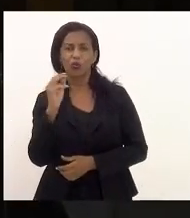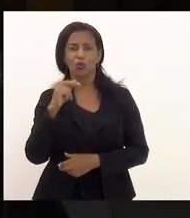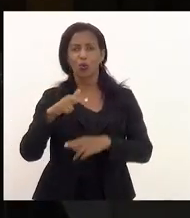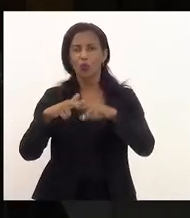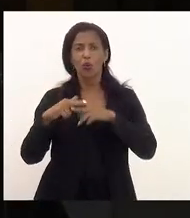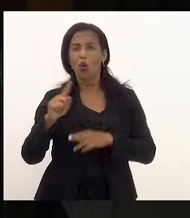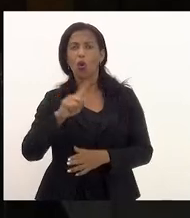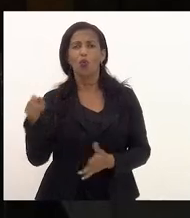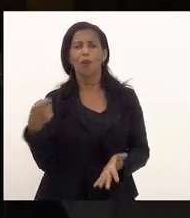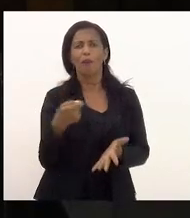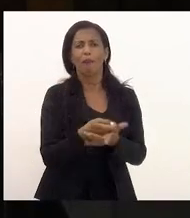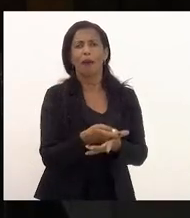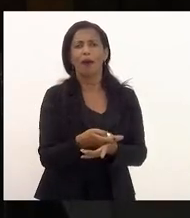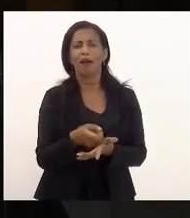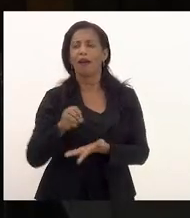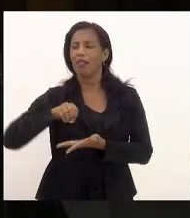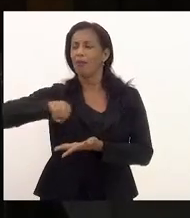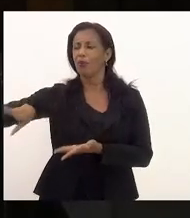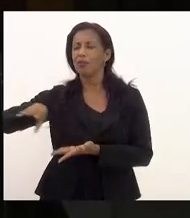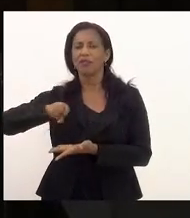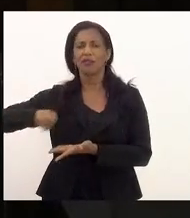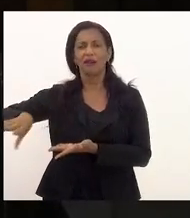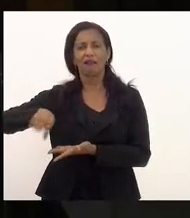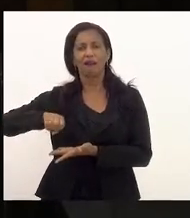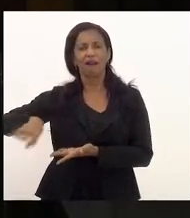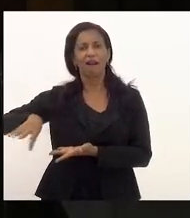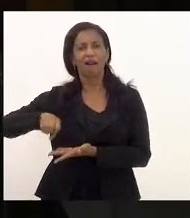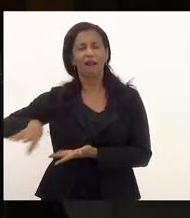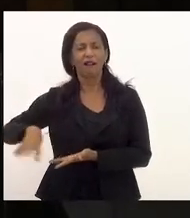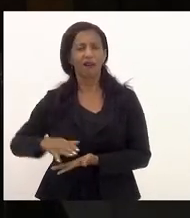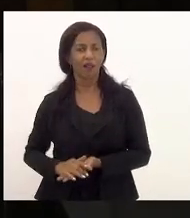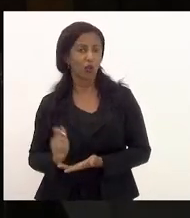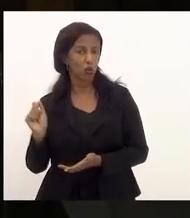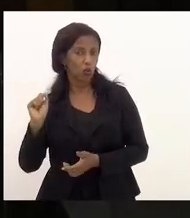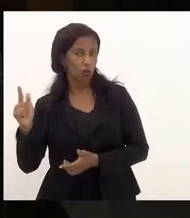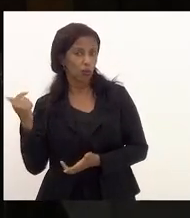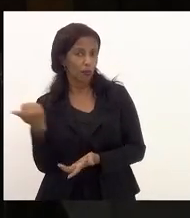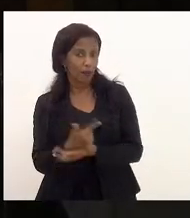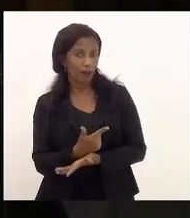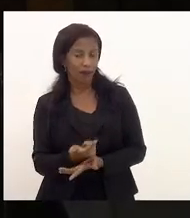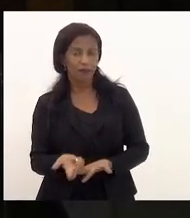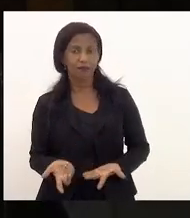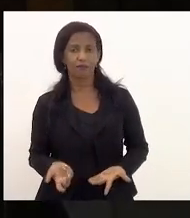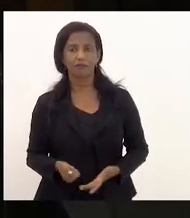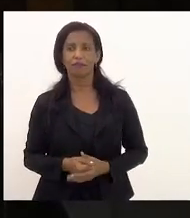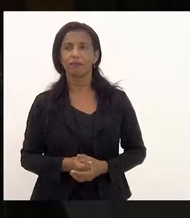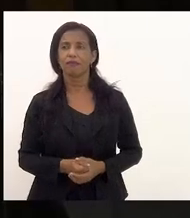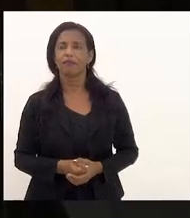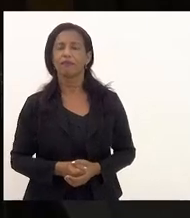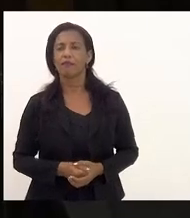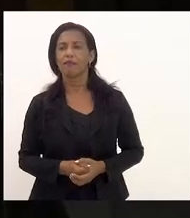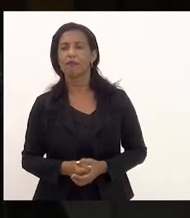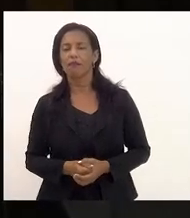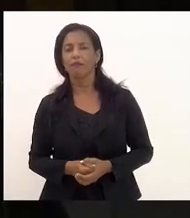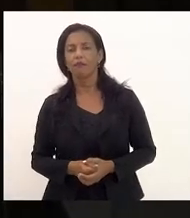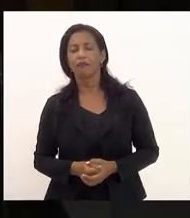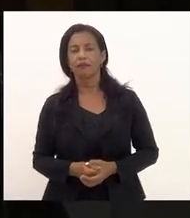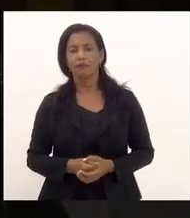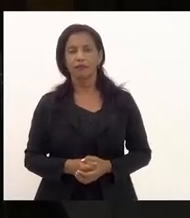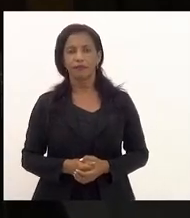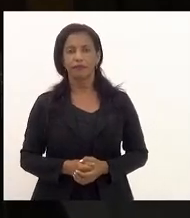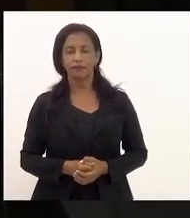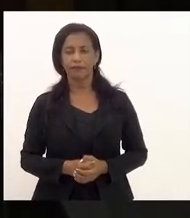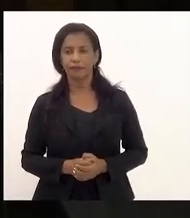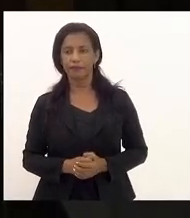que eles não pagam, preferem depositar do que pagar. E concede uma parte? Perfeitamente, deputado.